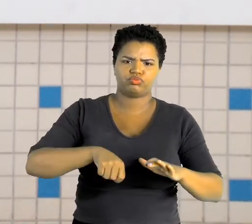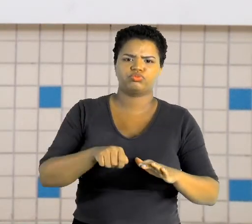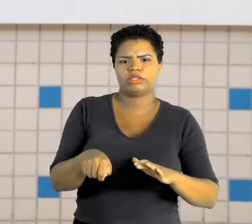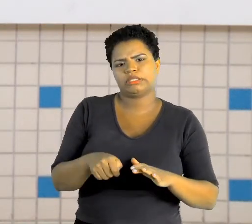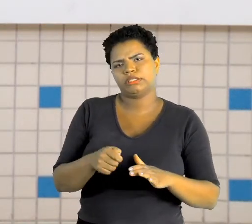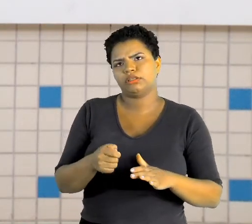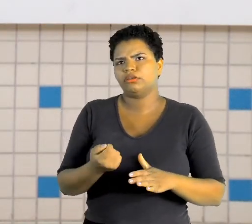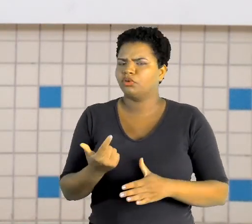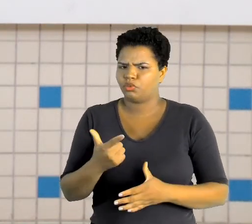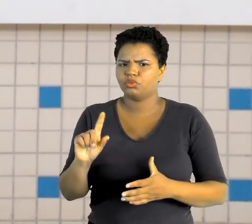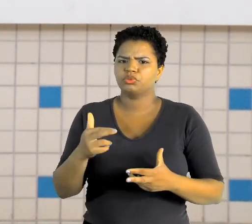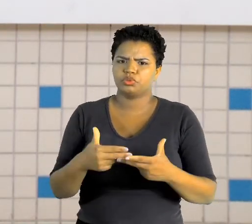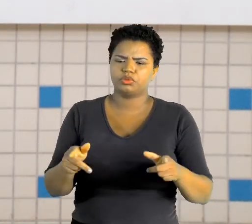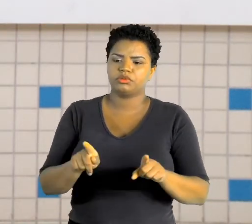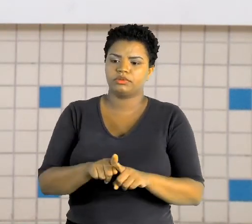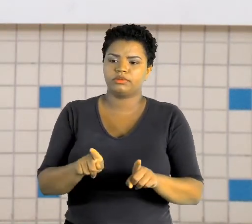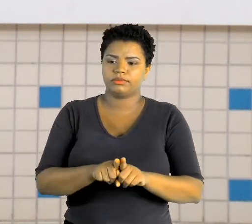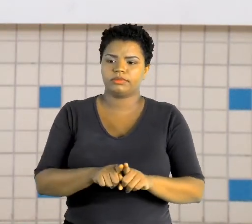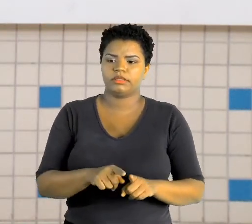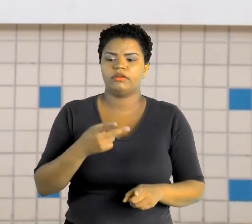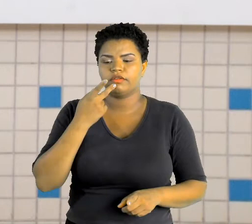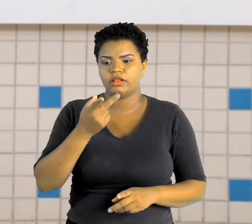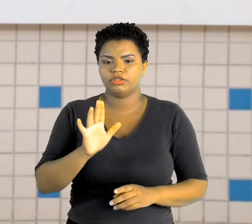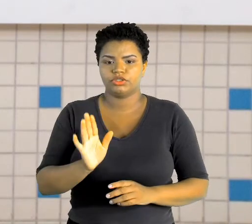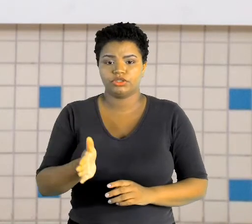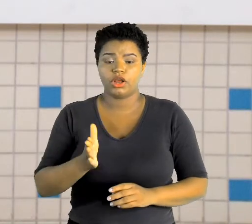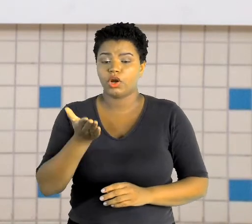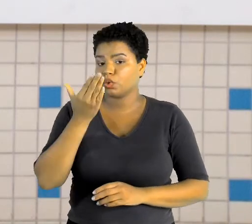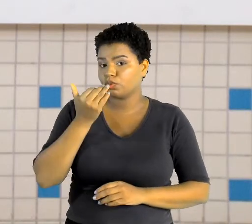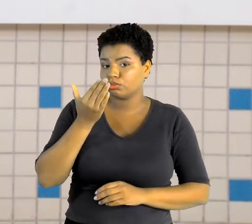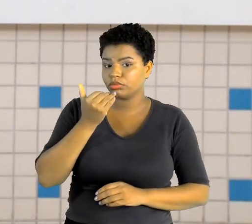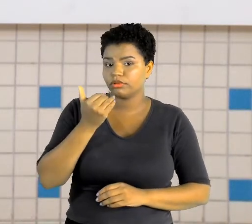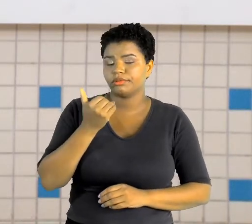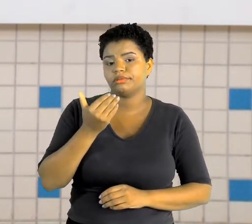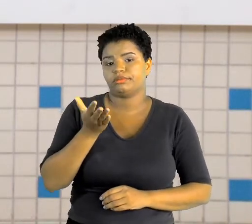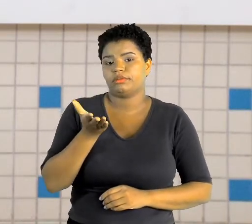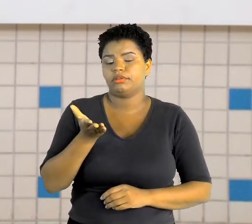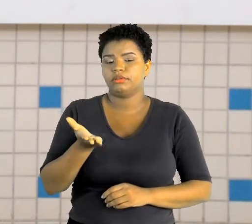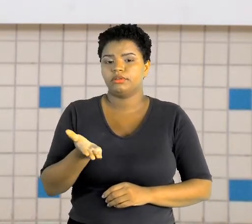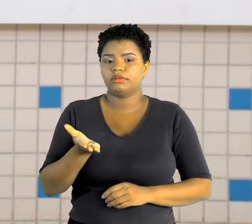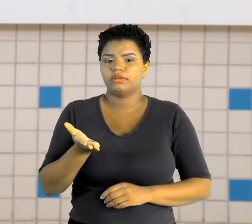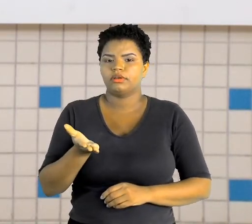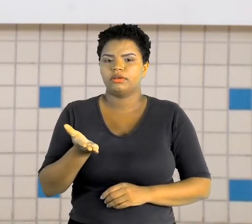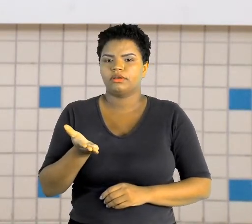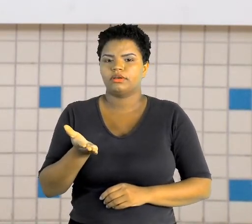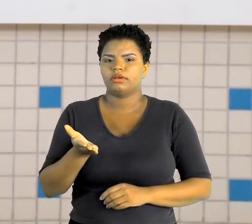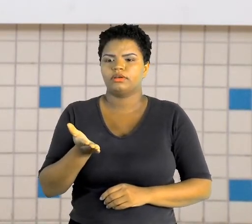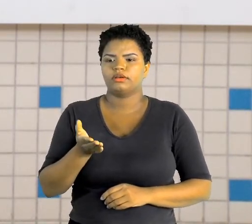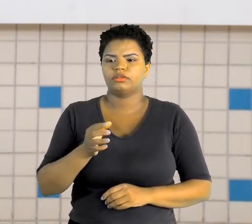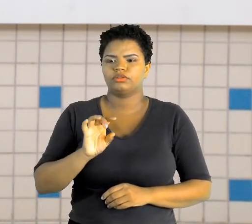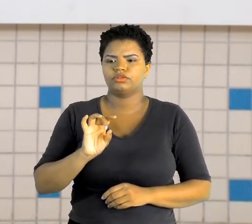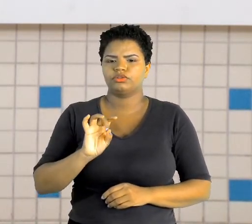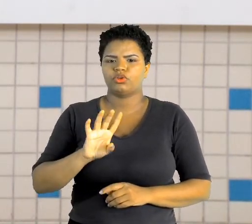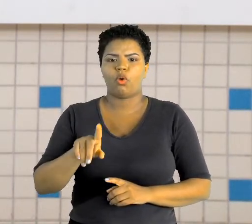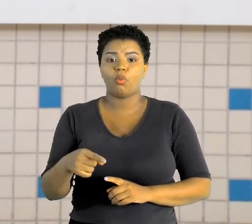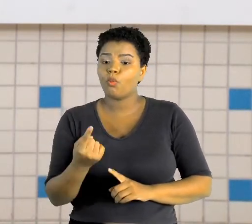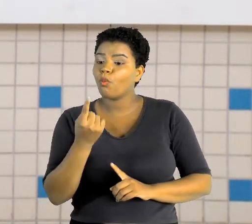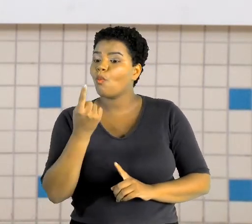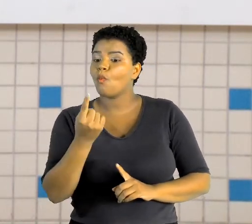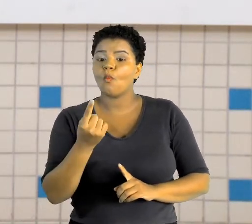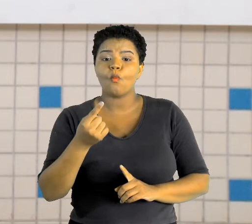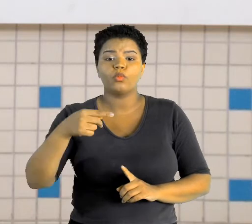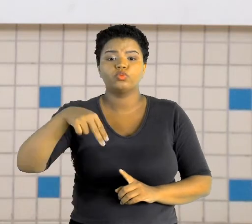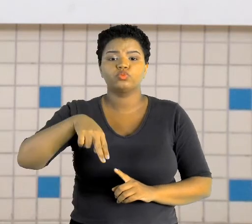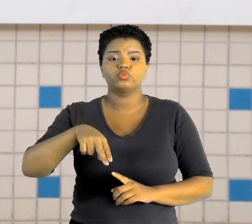fontes também. Como eu falei, os alimentos, eles não são formados de só um nutriente. Então,